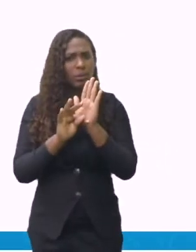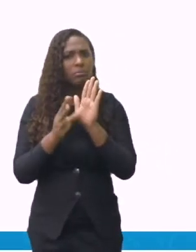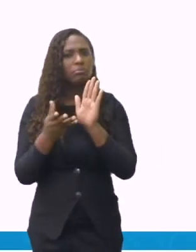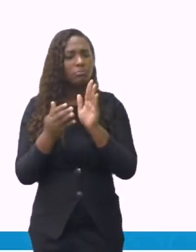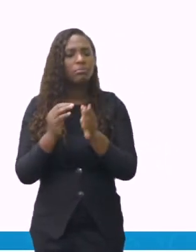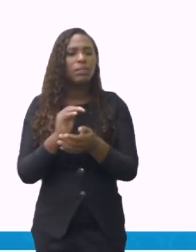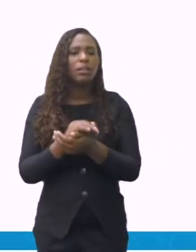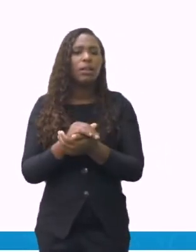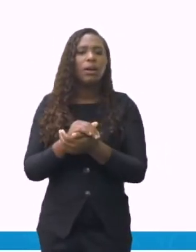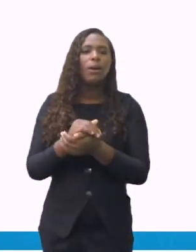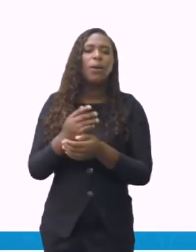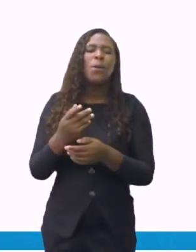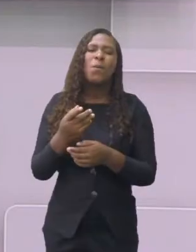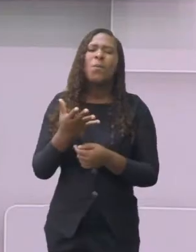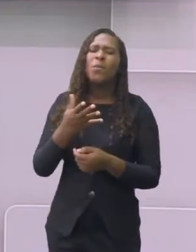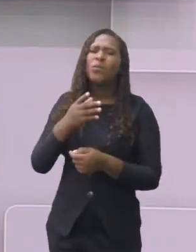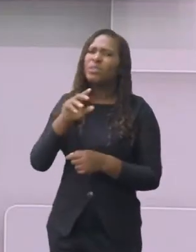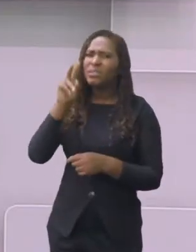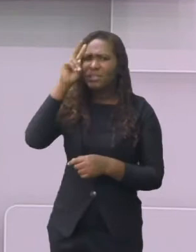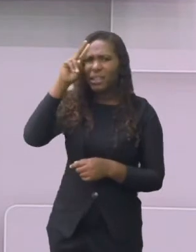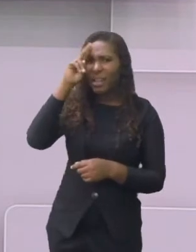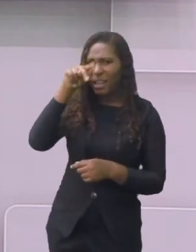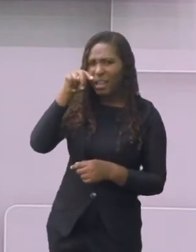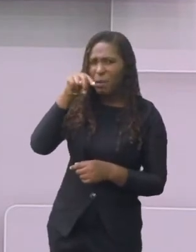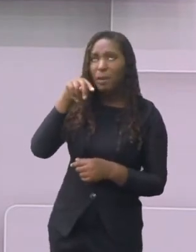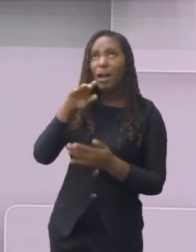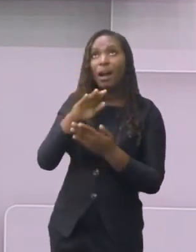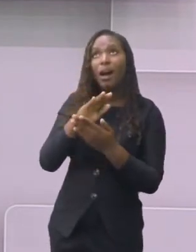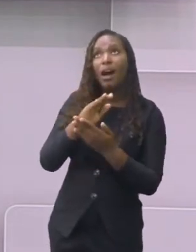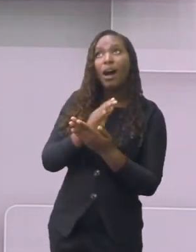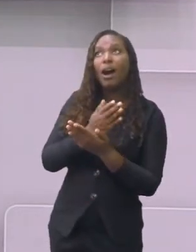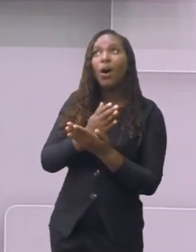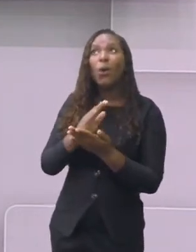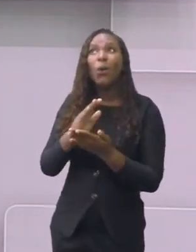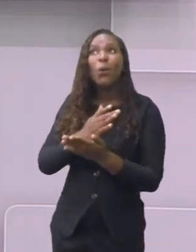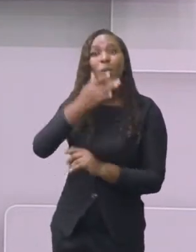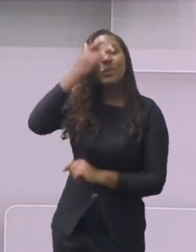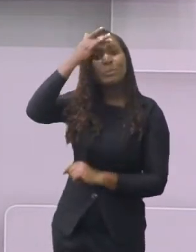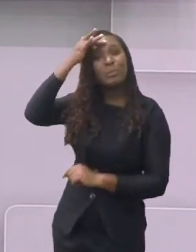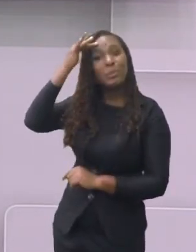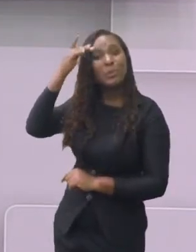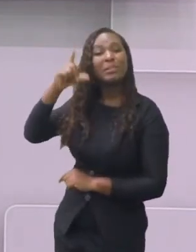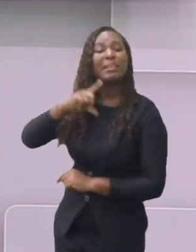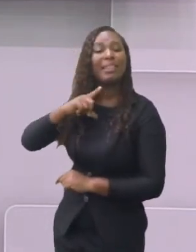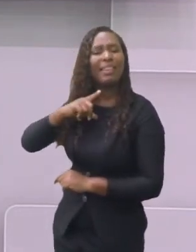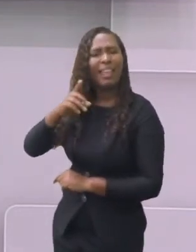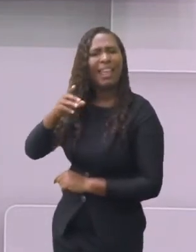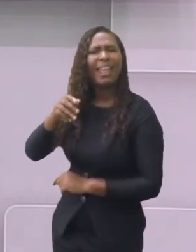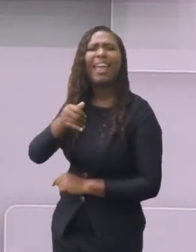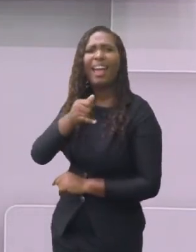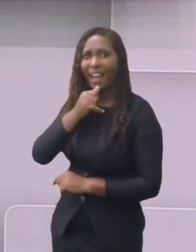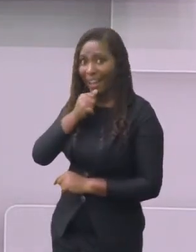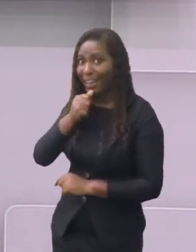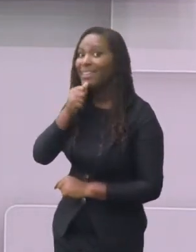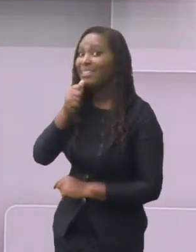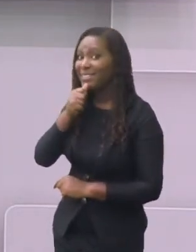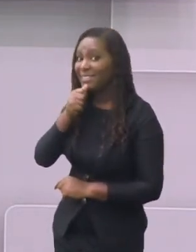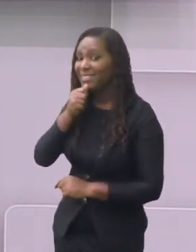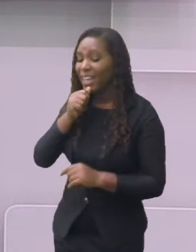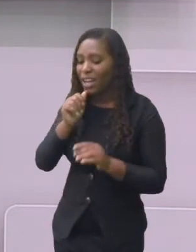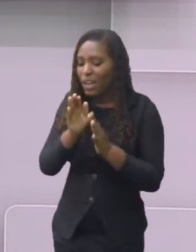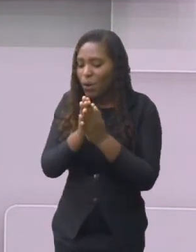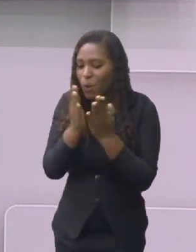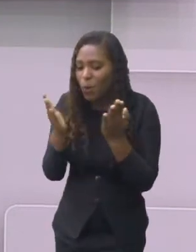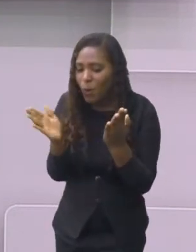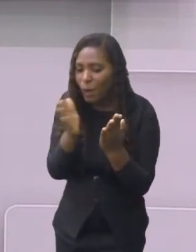têm o famoso caderno de receitas. O que é o caderno de receitas? Antigamente, né, porque hoje